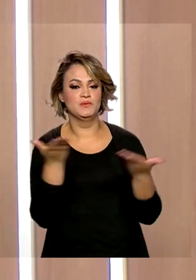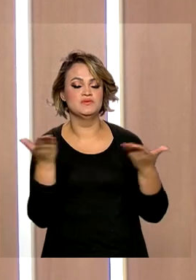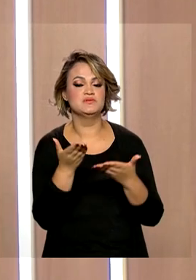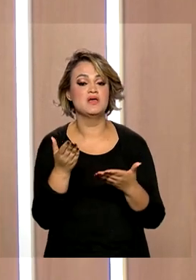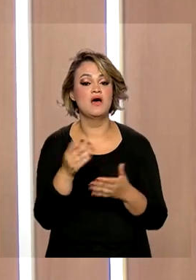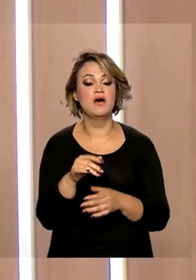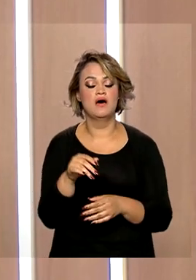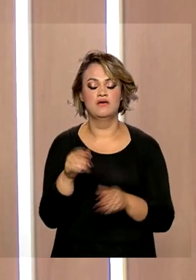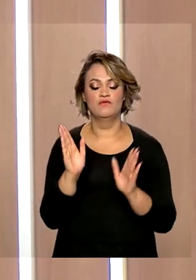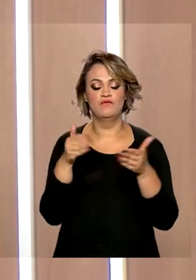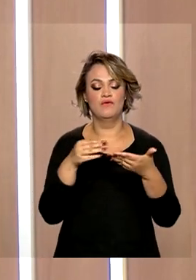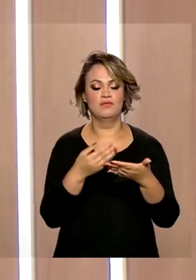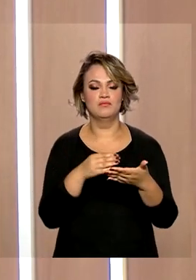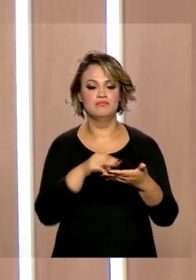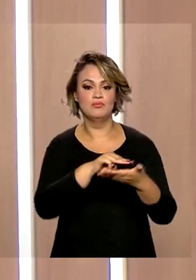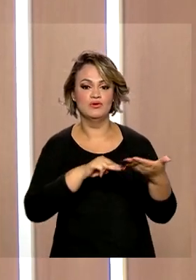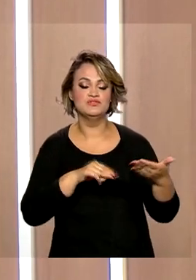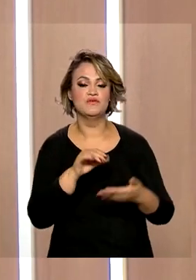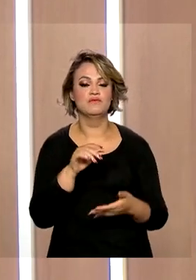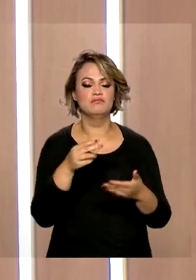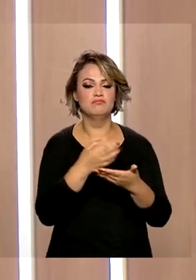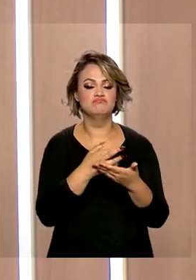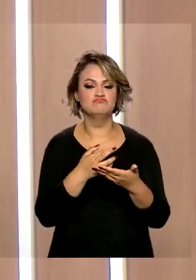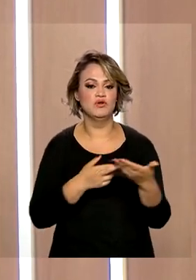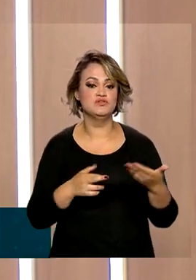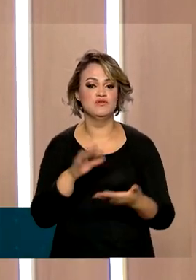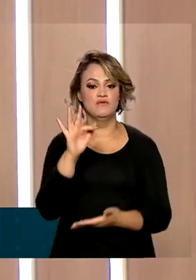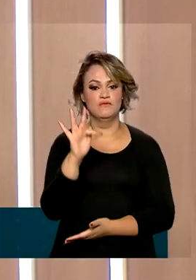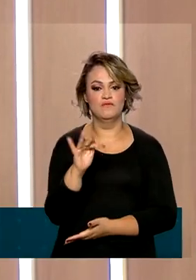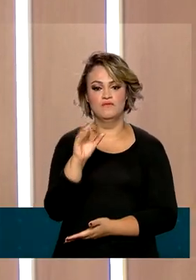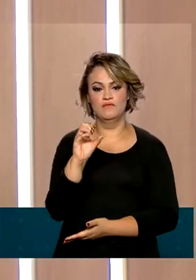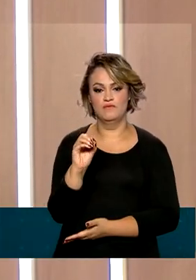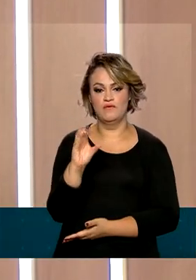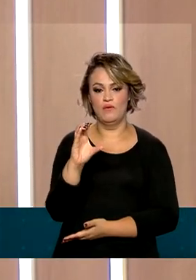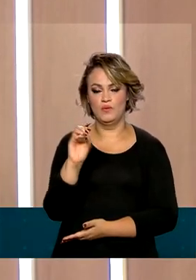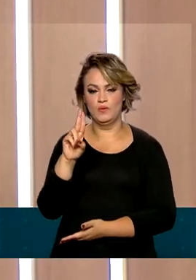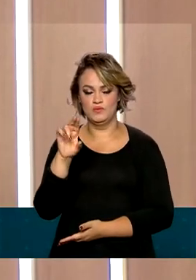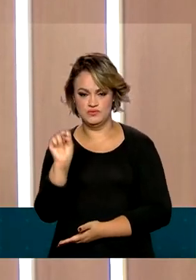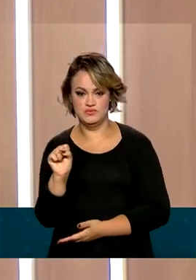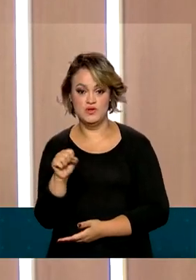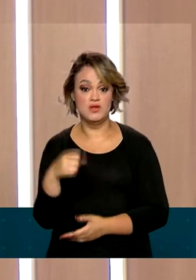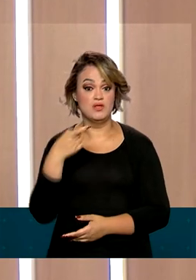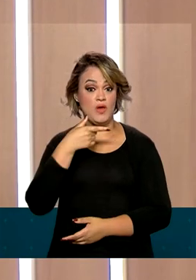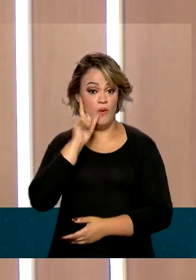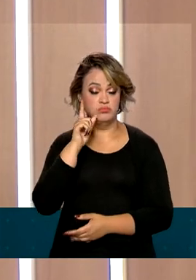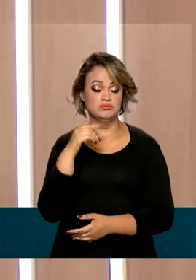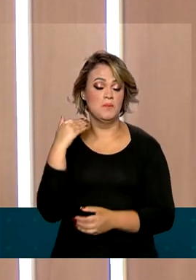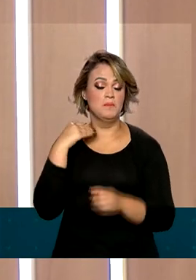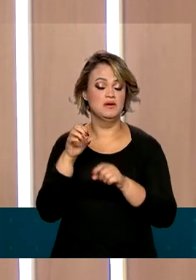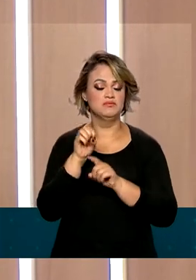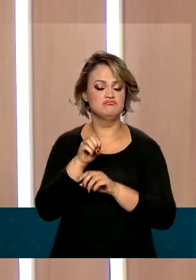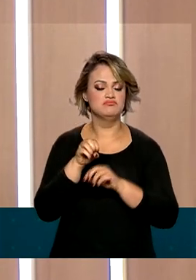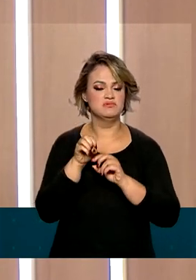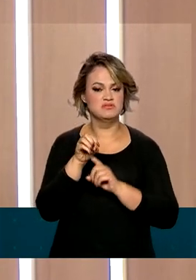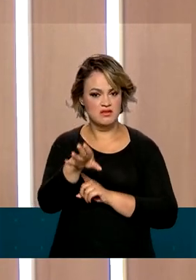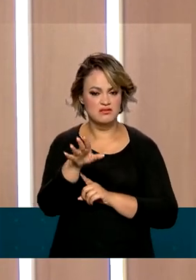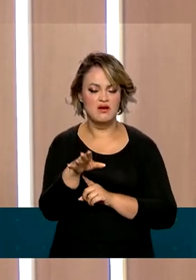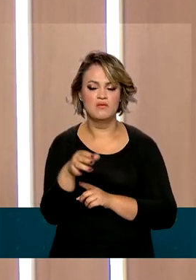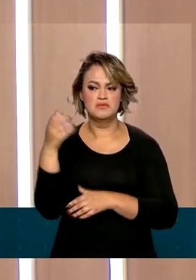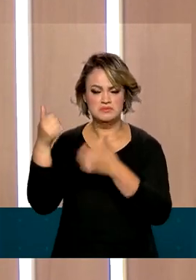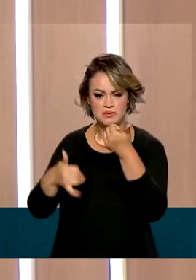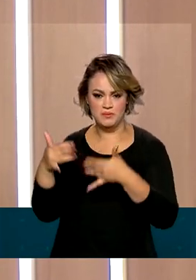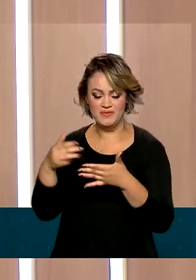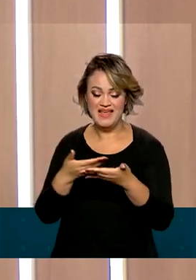hoje é o Boletim Focus, que foi publicado ontem pelo Banco Central, que, como todos sabem, o Boletim Focus é aquela pesquisa realizada com